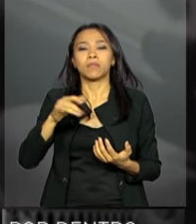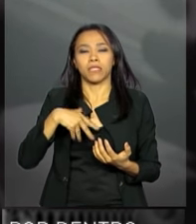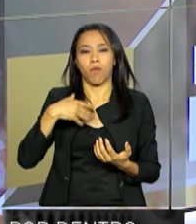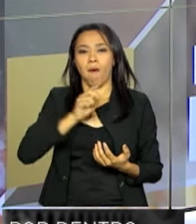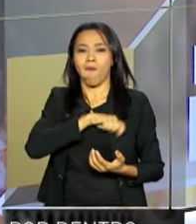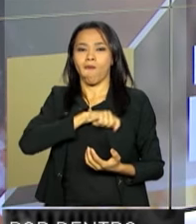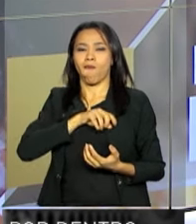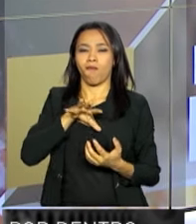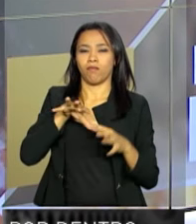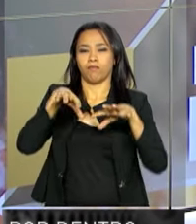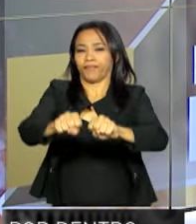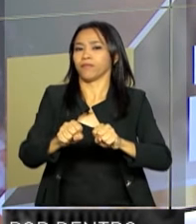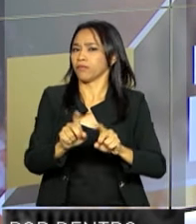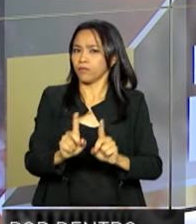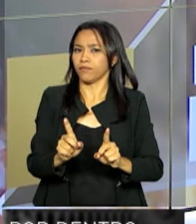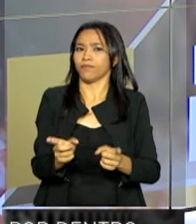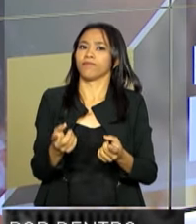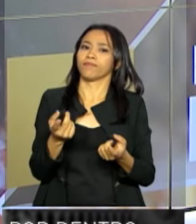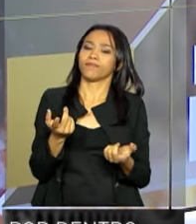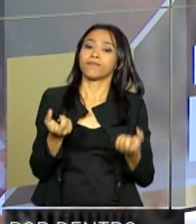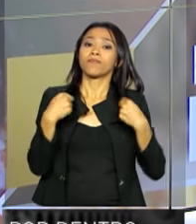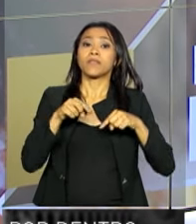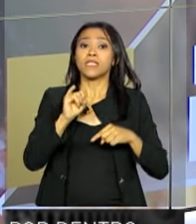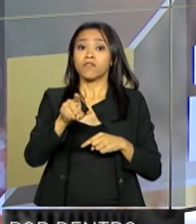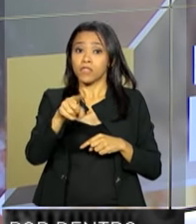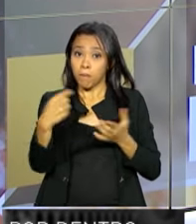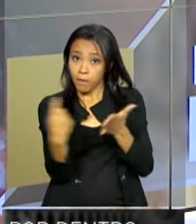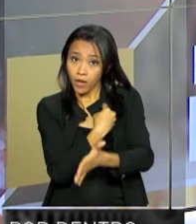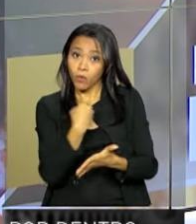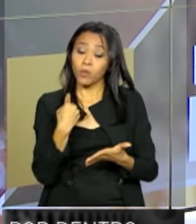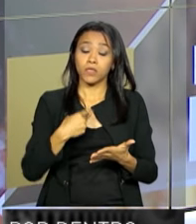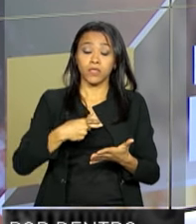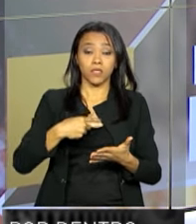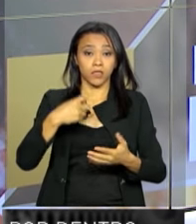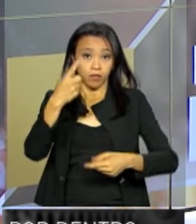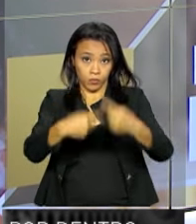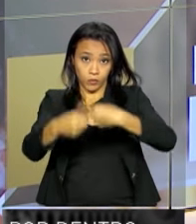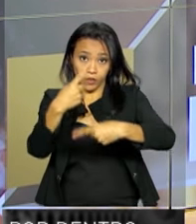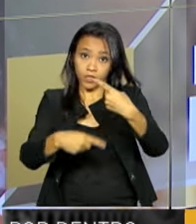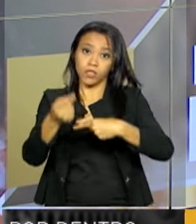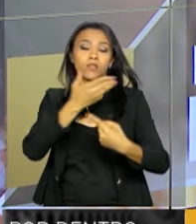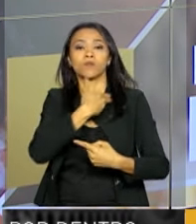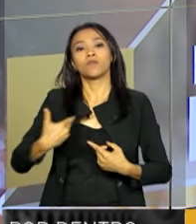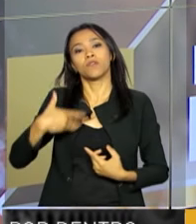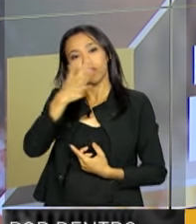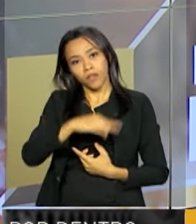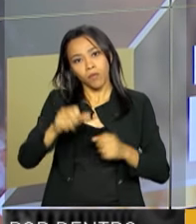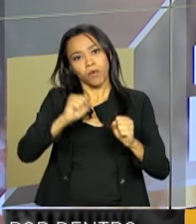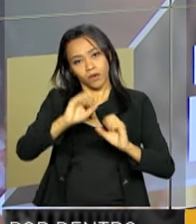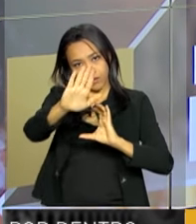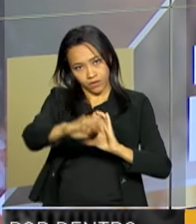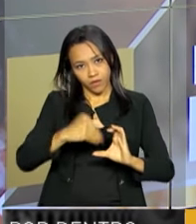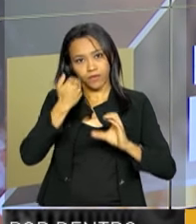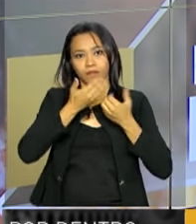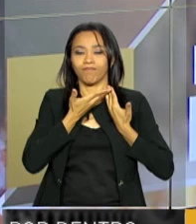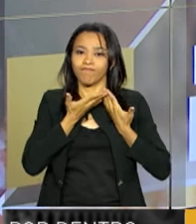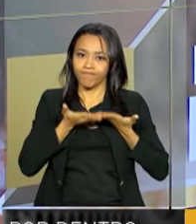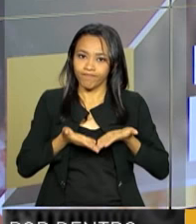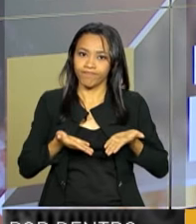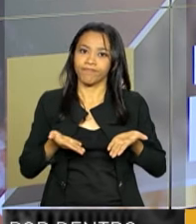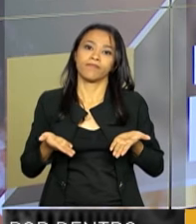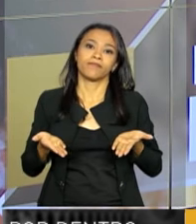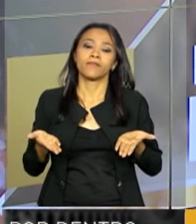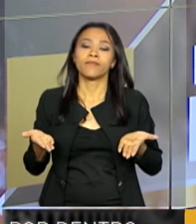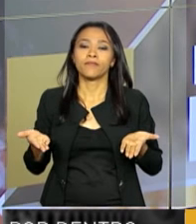grilagens. Se você tem alguma pergunta sobre as políticas públicas do governo federal, escreva para por dentro do governo, tudo